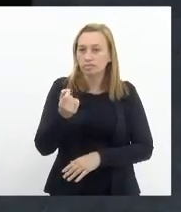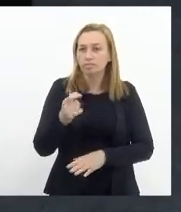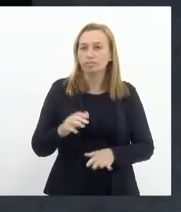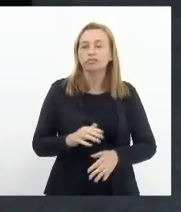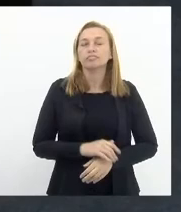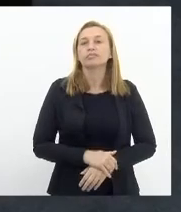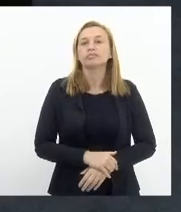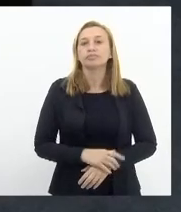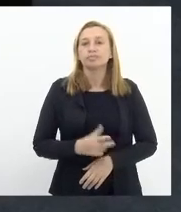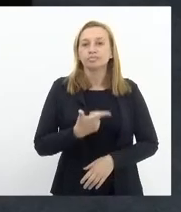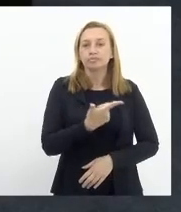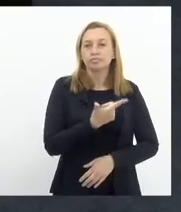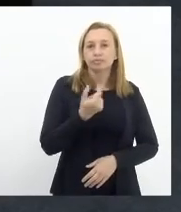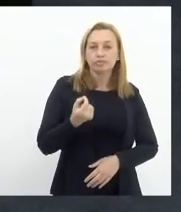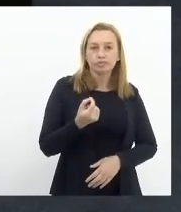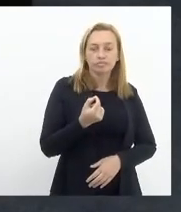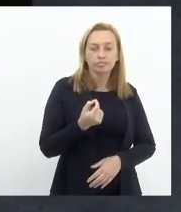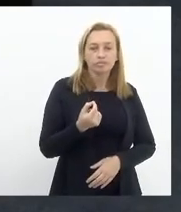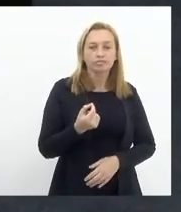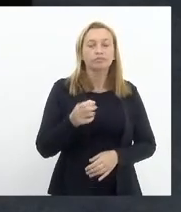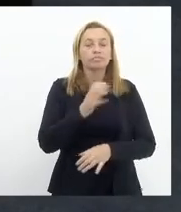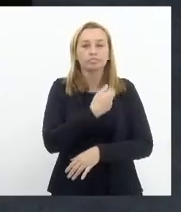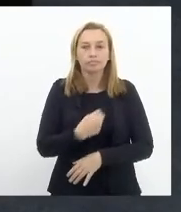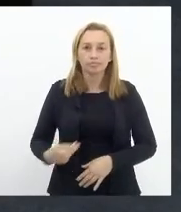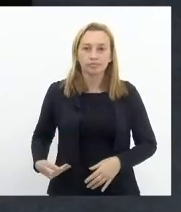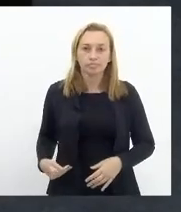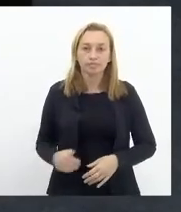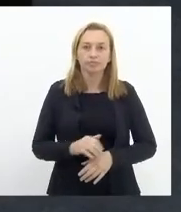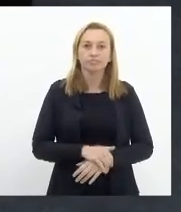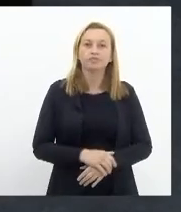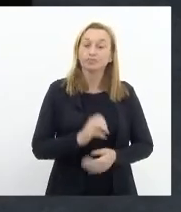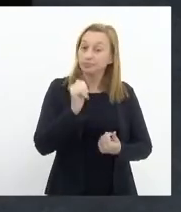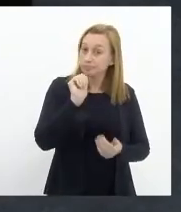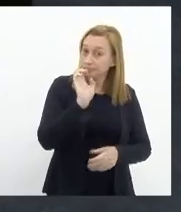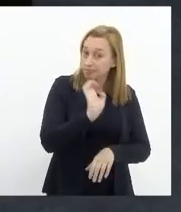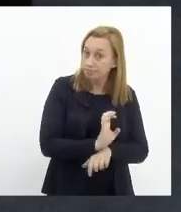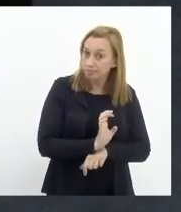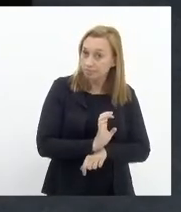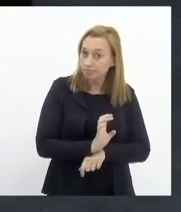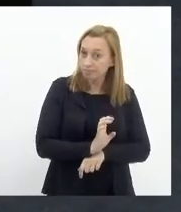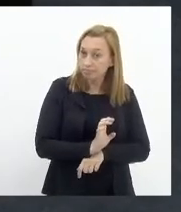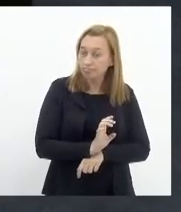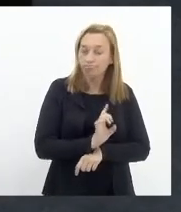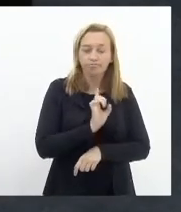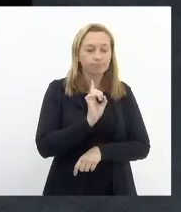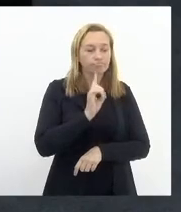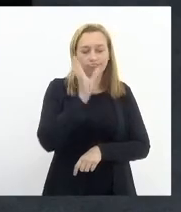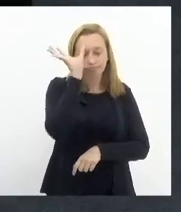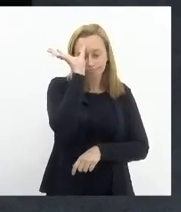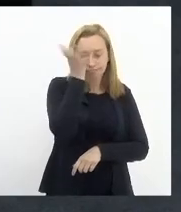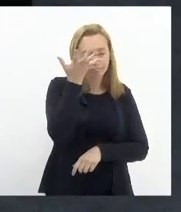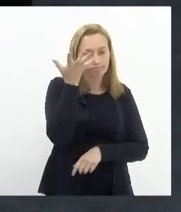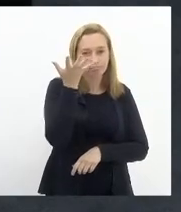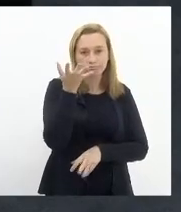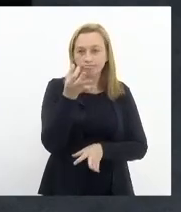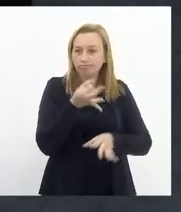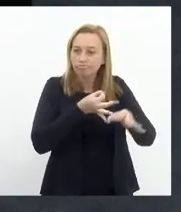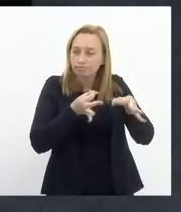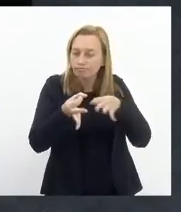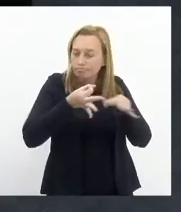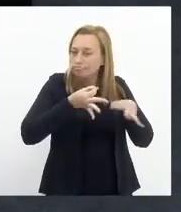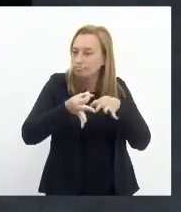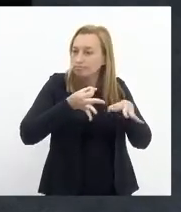seja em 2020 o governo estadual não realizou uma programação